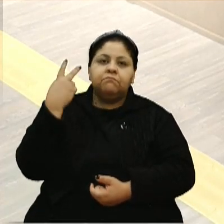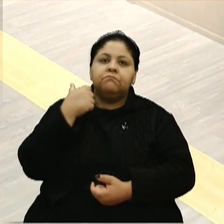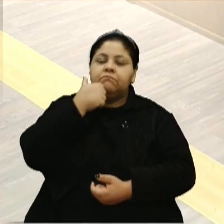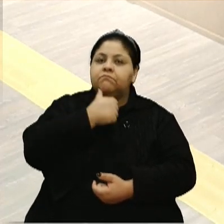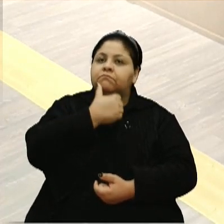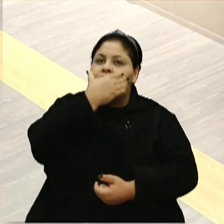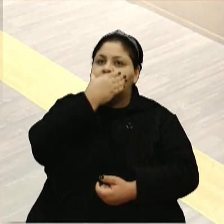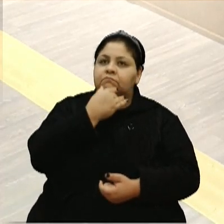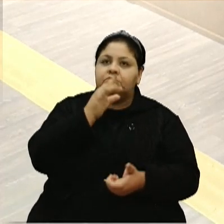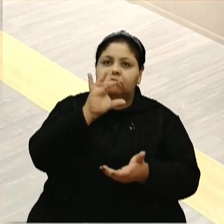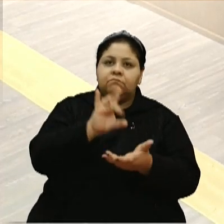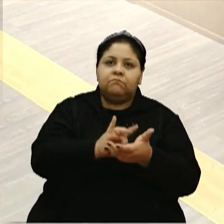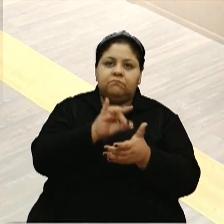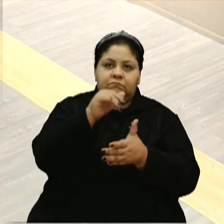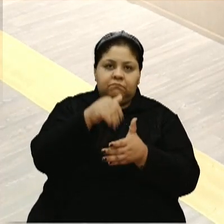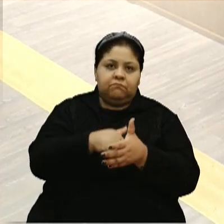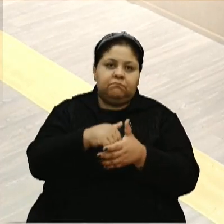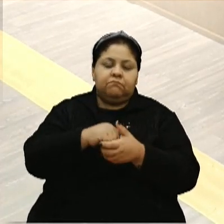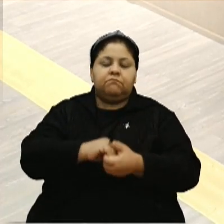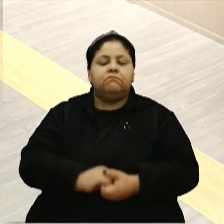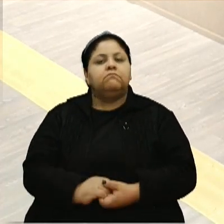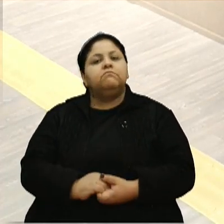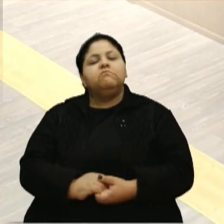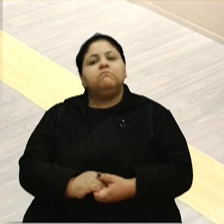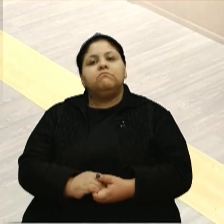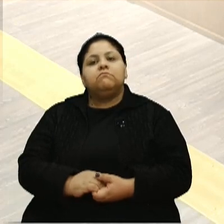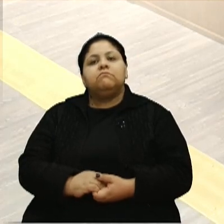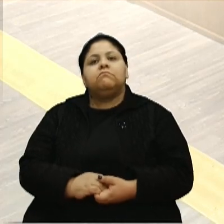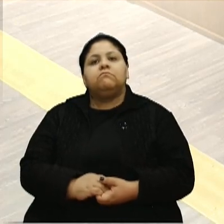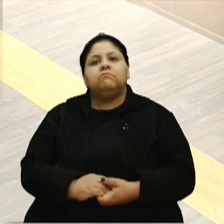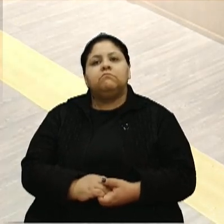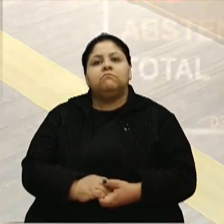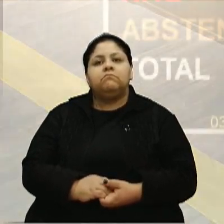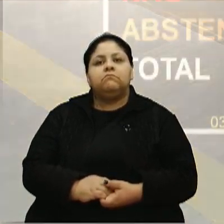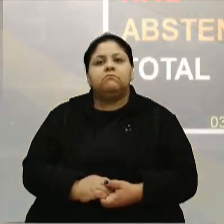vereadoras e vereadores que registrem os seus votos.